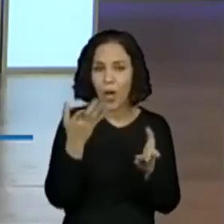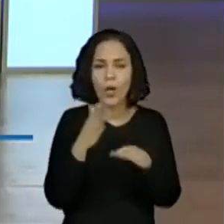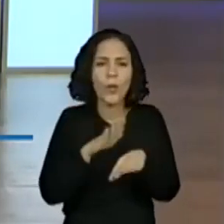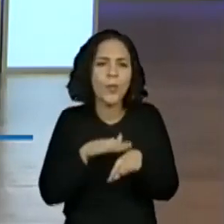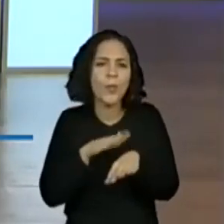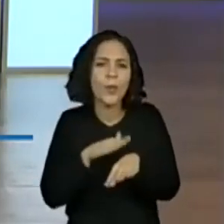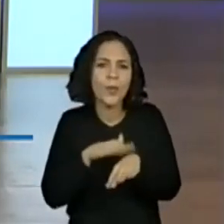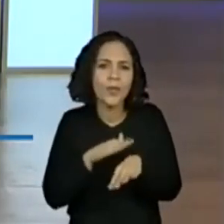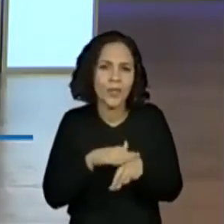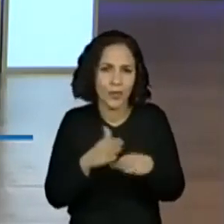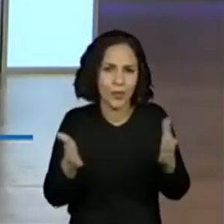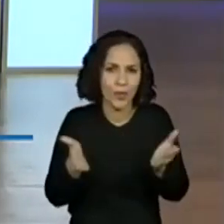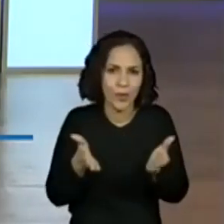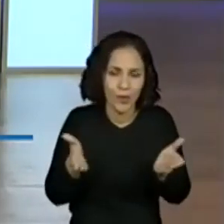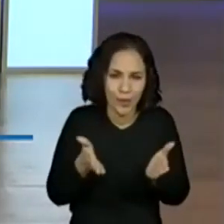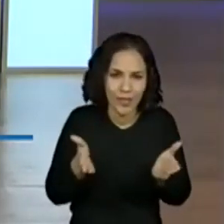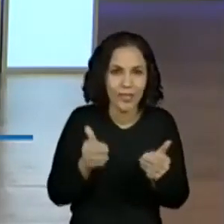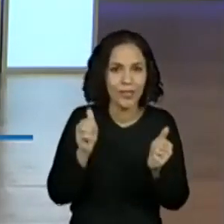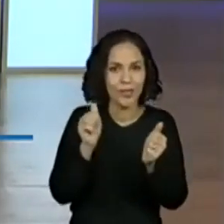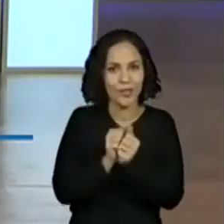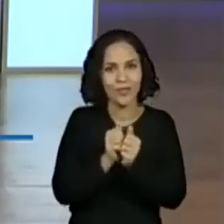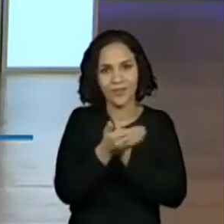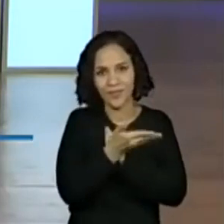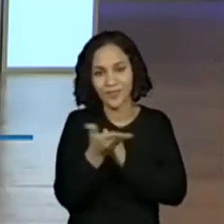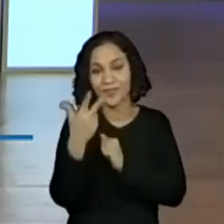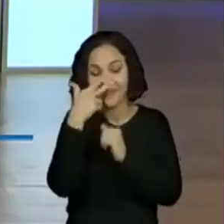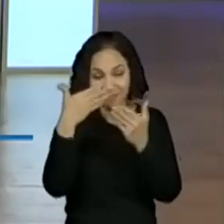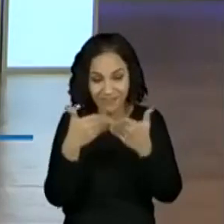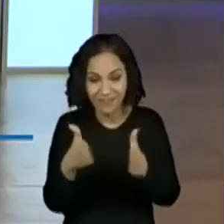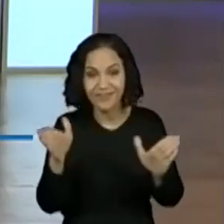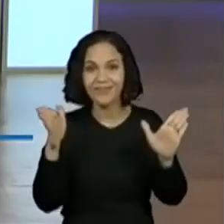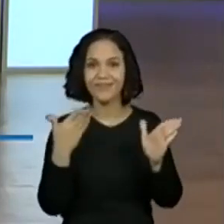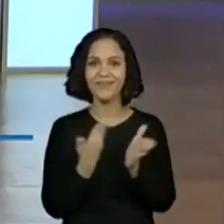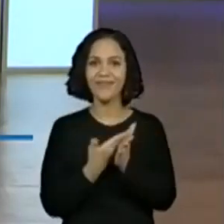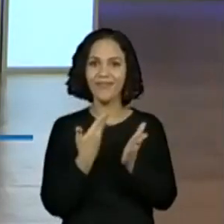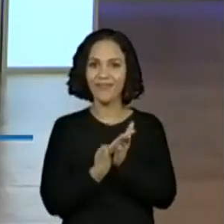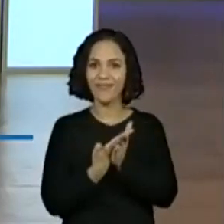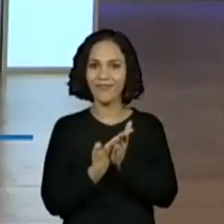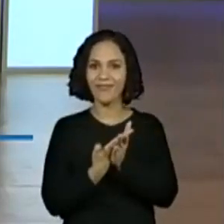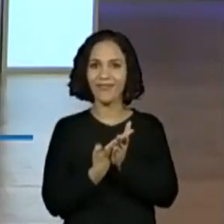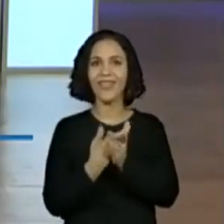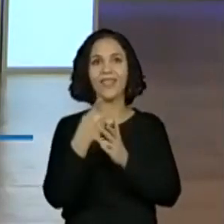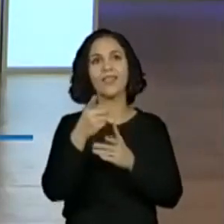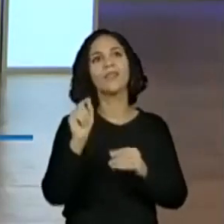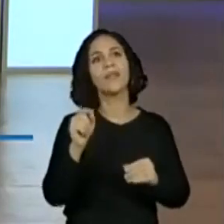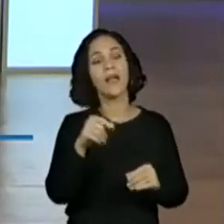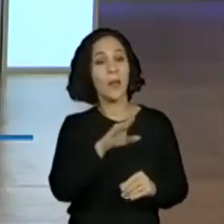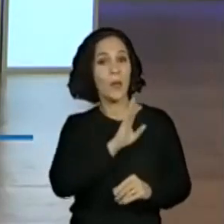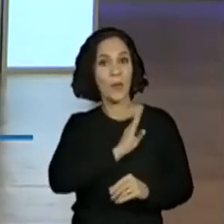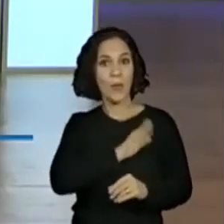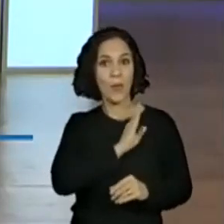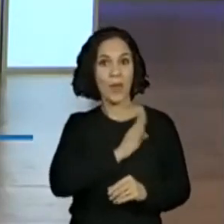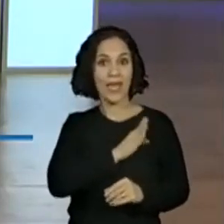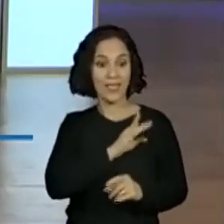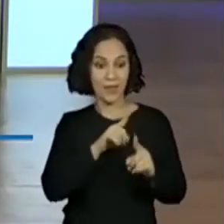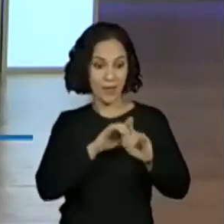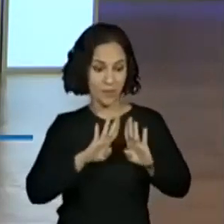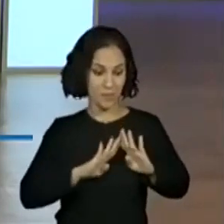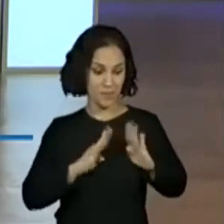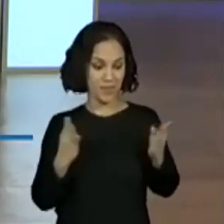agora com vocês que nós vamos inaugurar essa aula e eu quero que vocês abram bem o coração de vocês e os ouvidos.